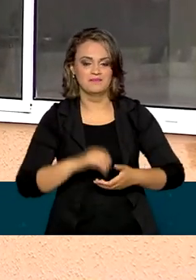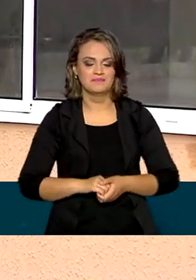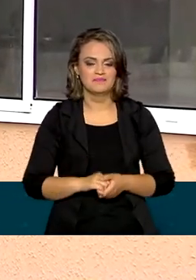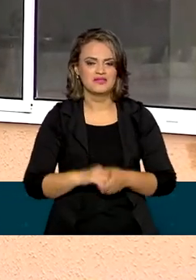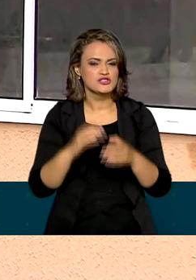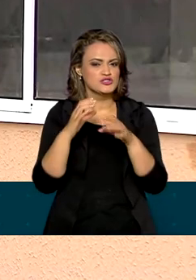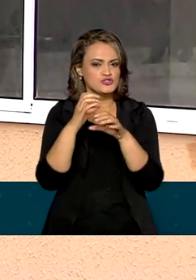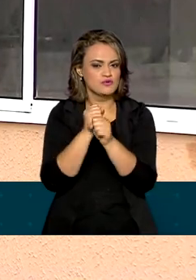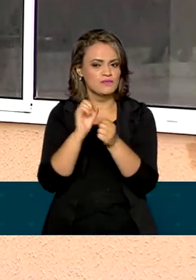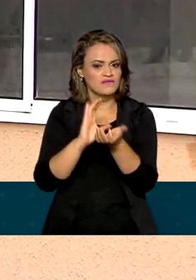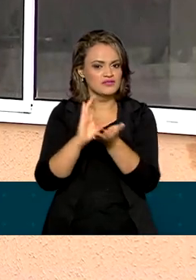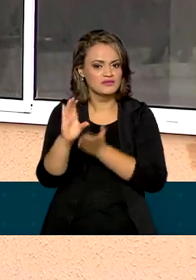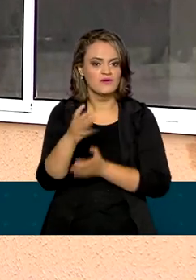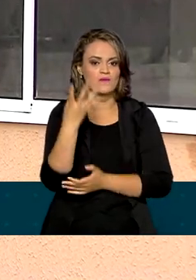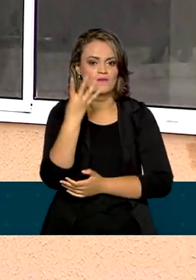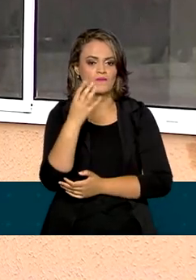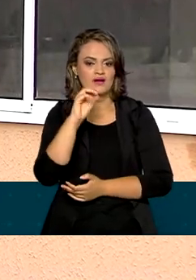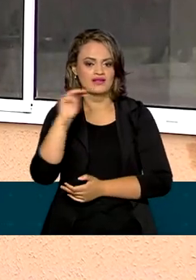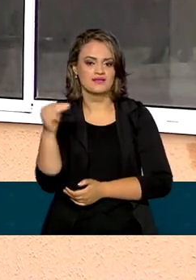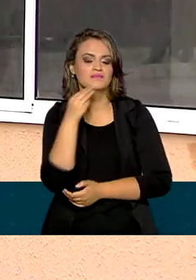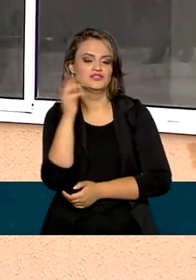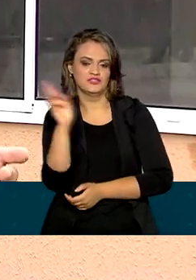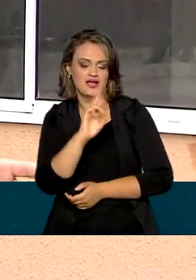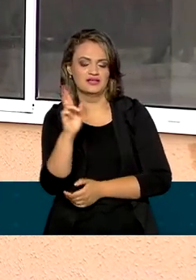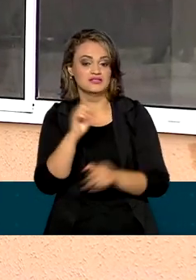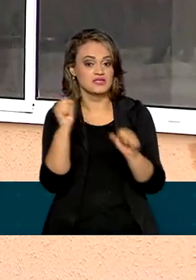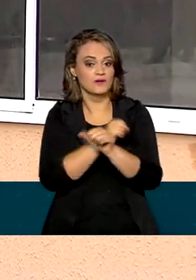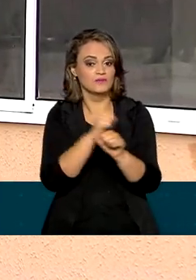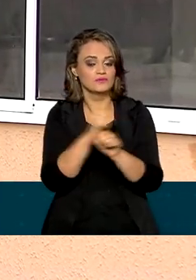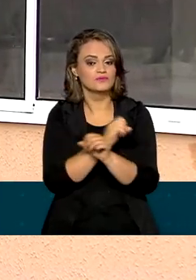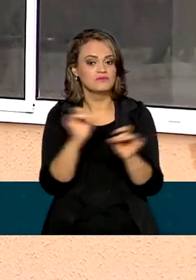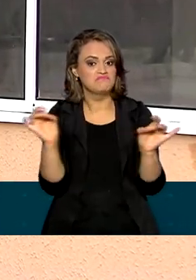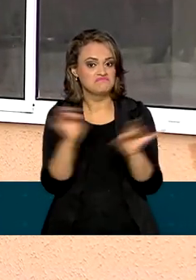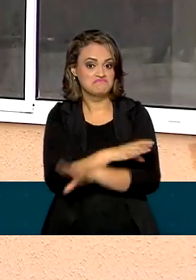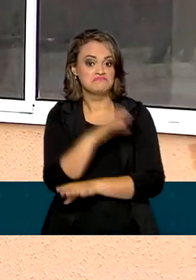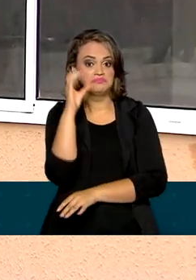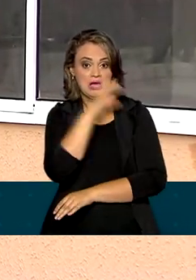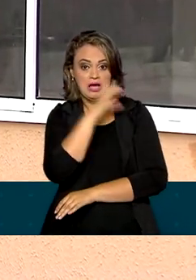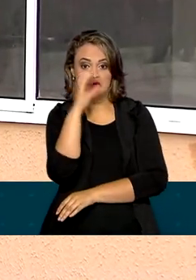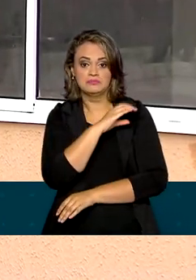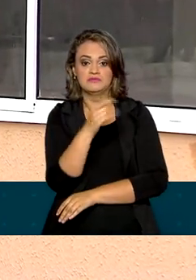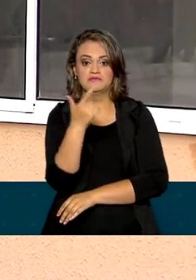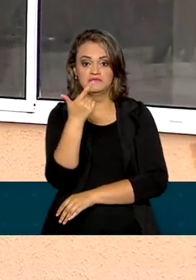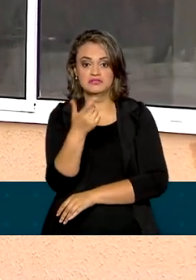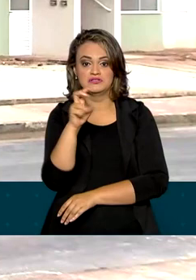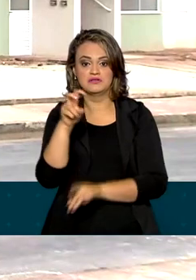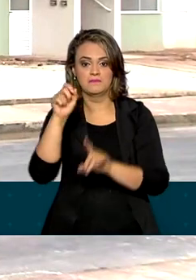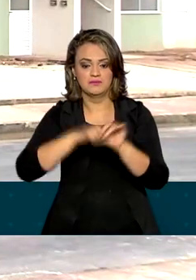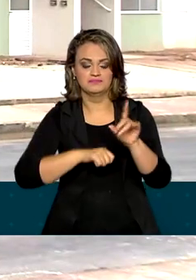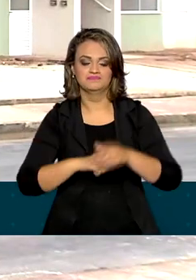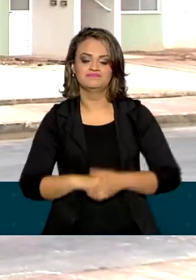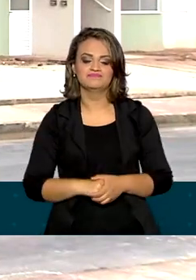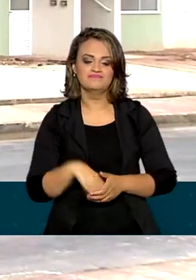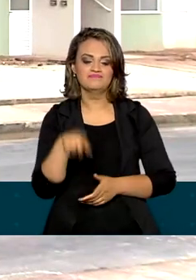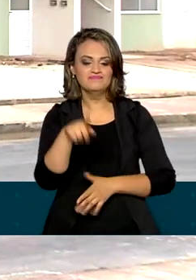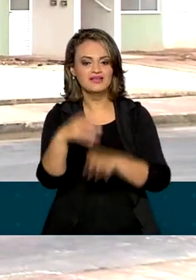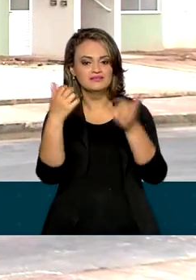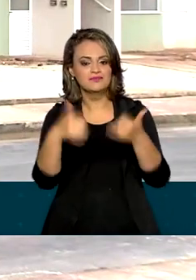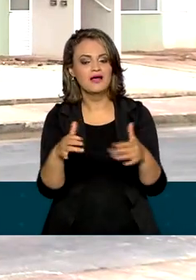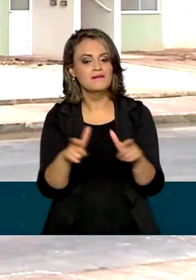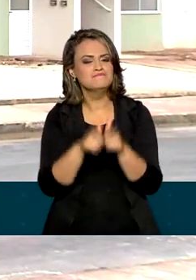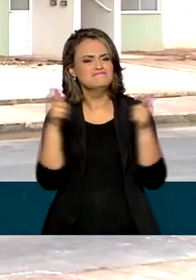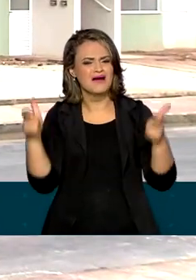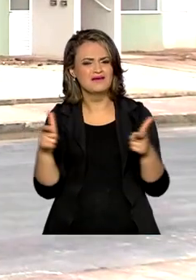investimento foi de 40 milhões de reais e a obra saiu no tempo recorde de 25 meses. A maioria das pessoas são